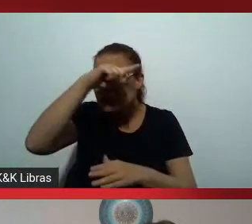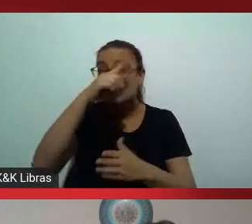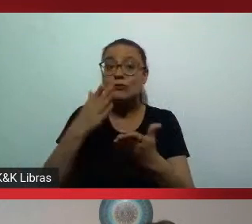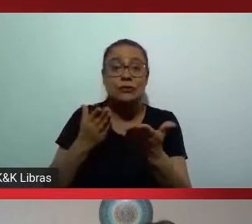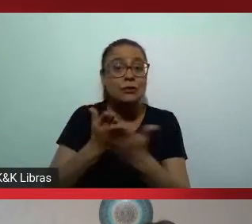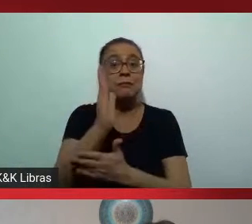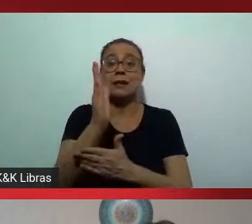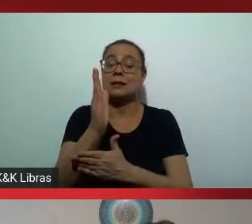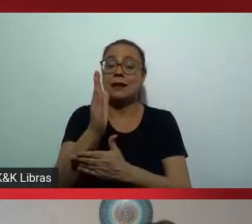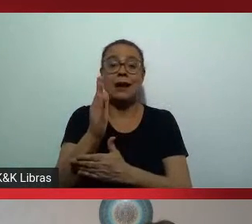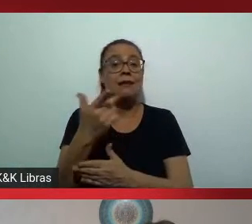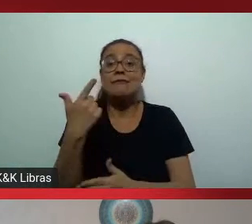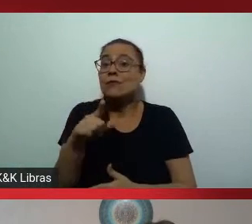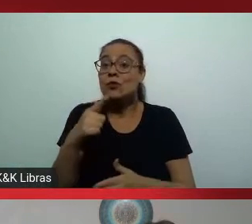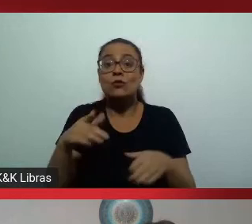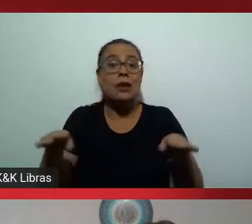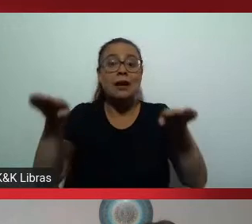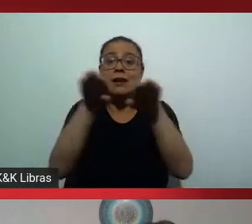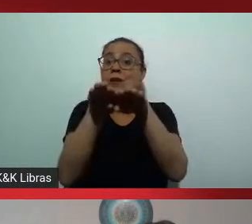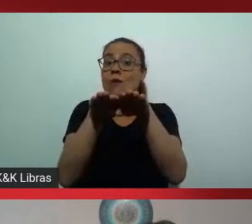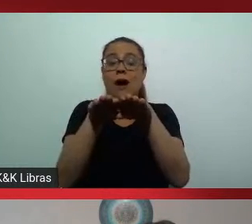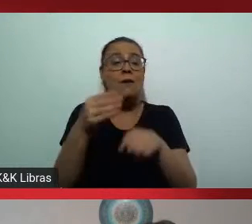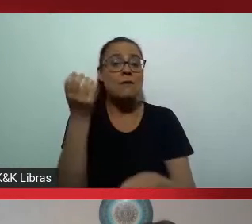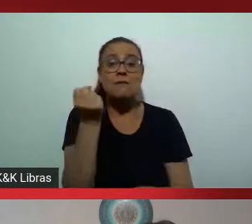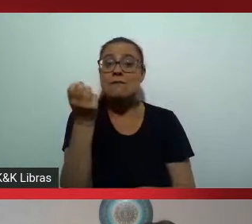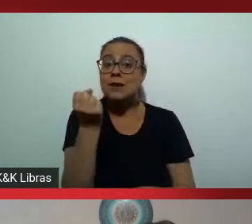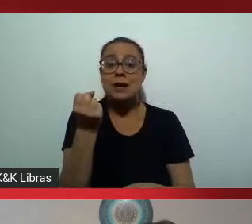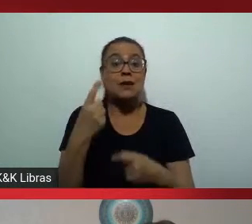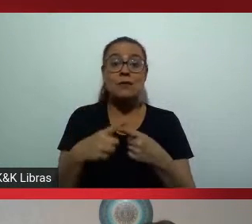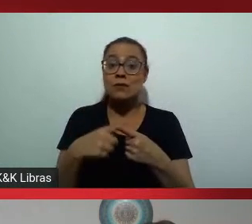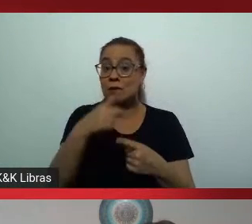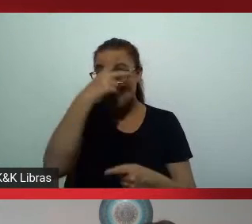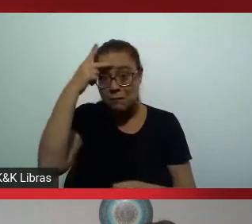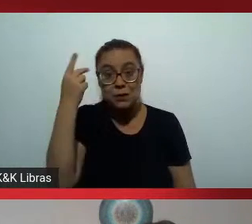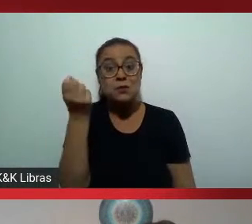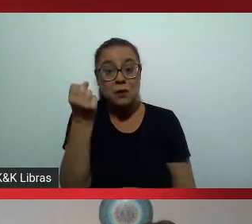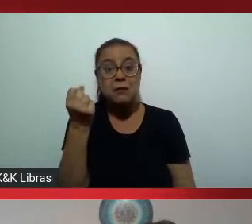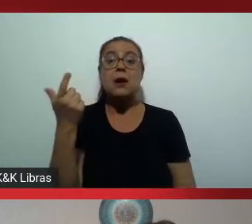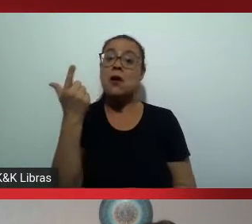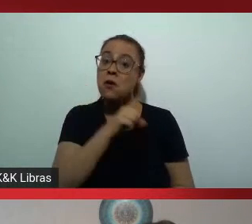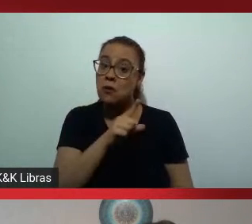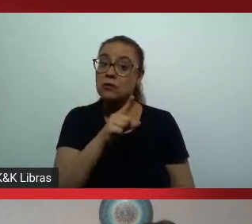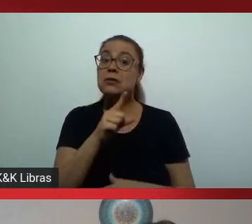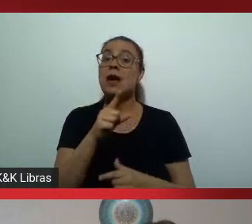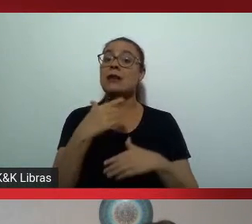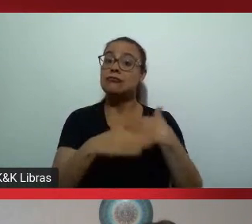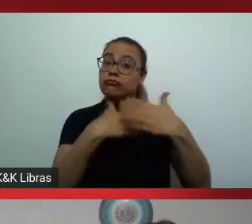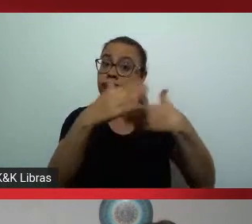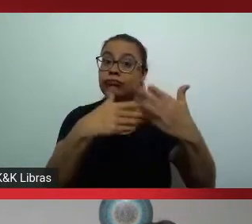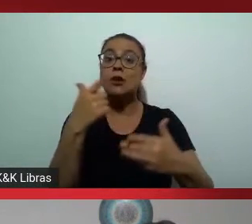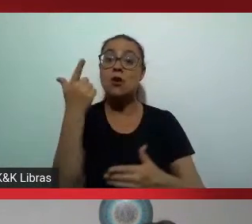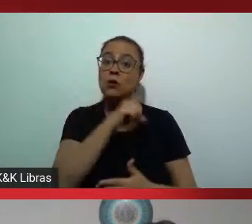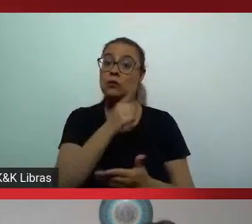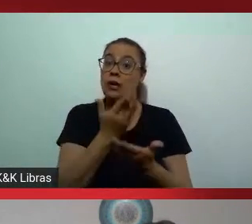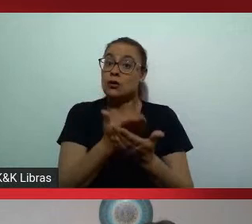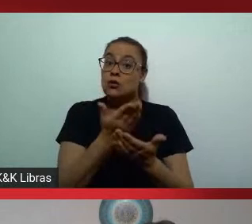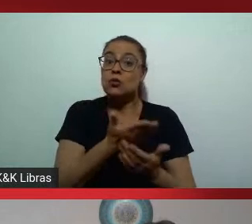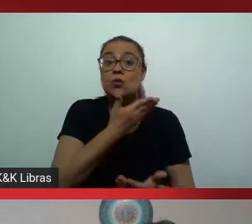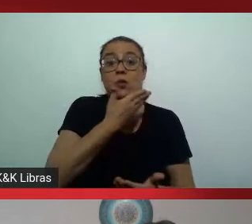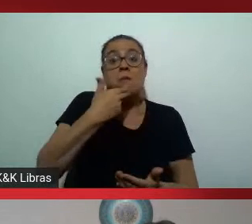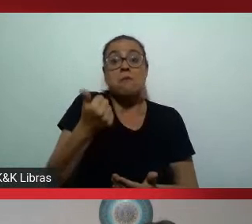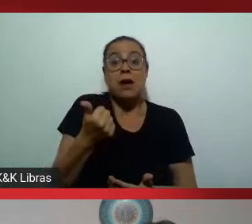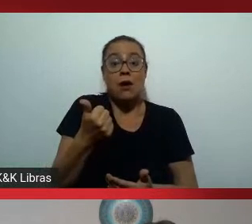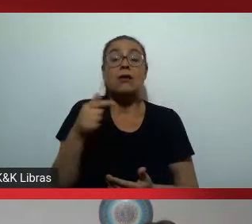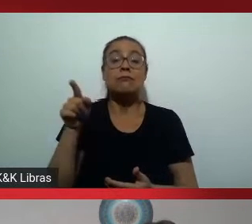disputar em pé de igualdade com esses brancos que possuem condições para ter um ensino melhor para ter uma educação formal ensino básico e médio